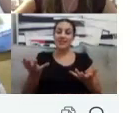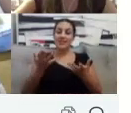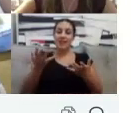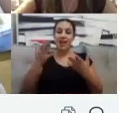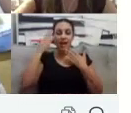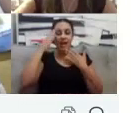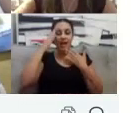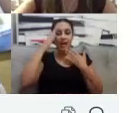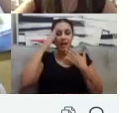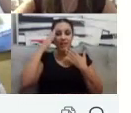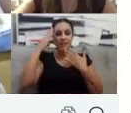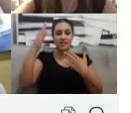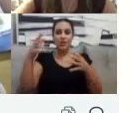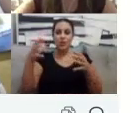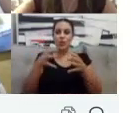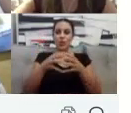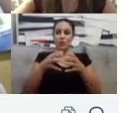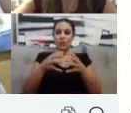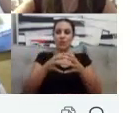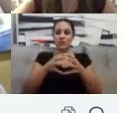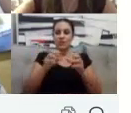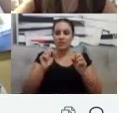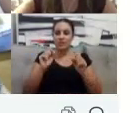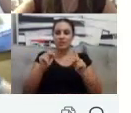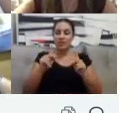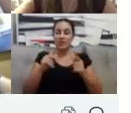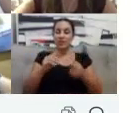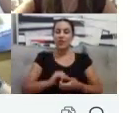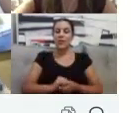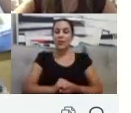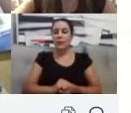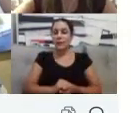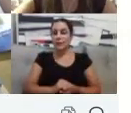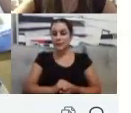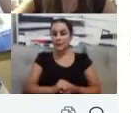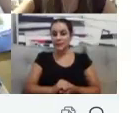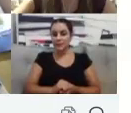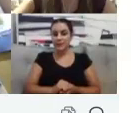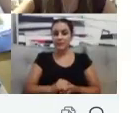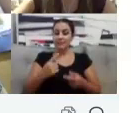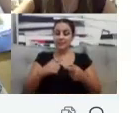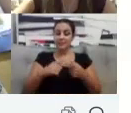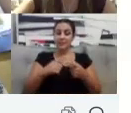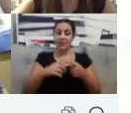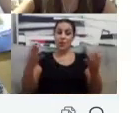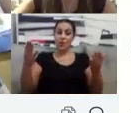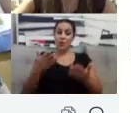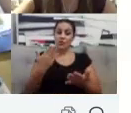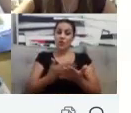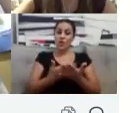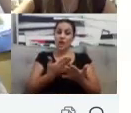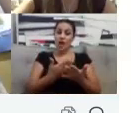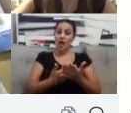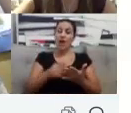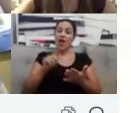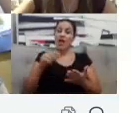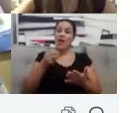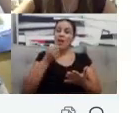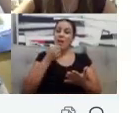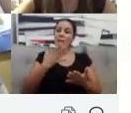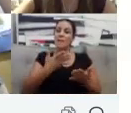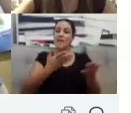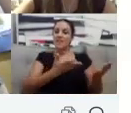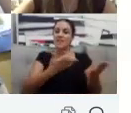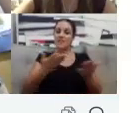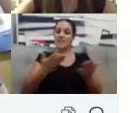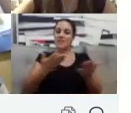presentes. Queria agradecer a equipe aqui, né? Que veio nessa aula das